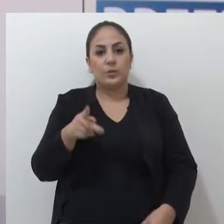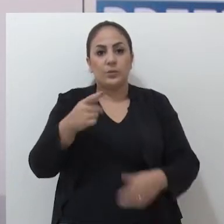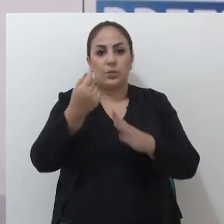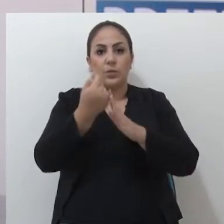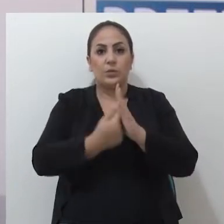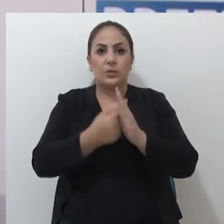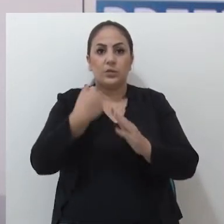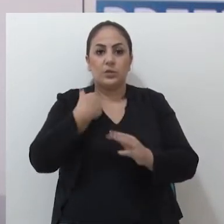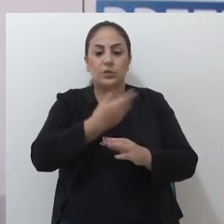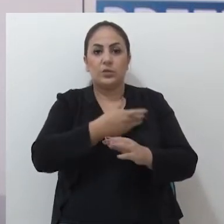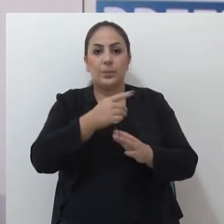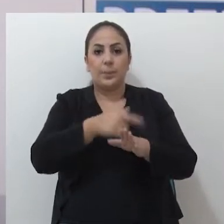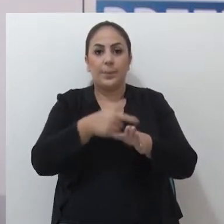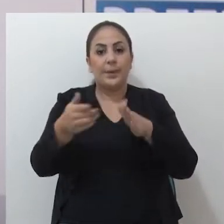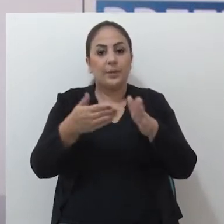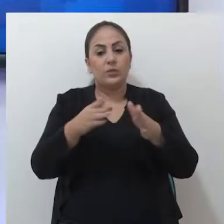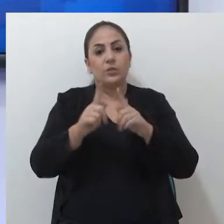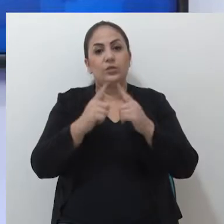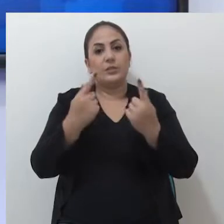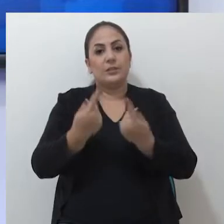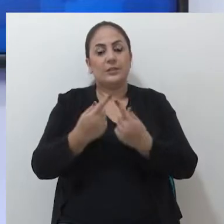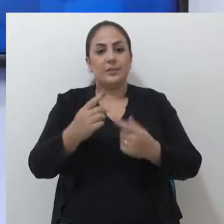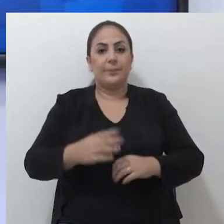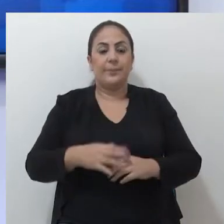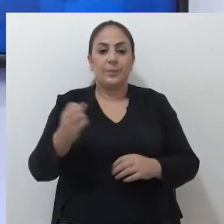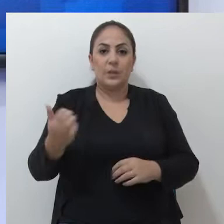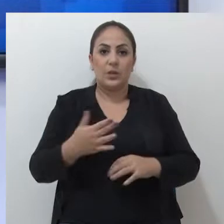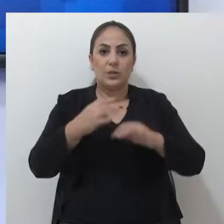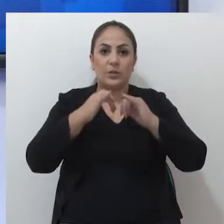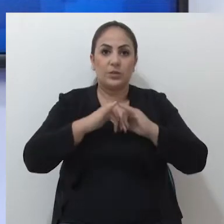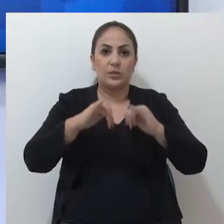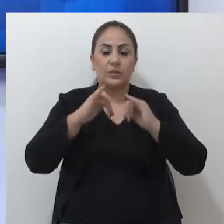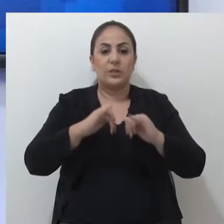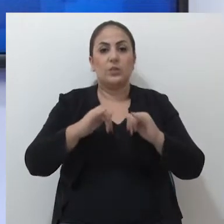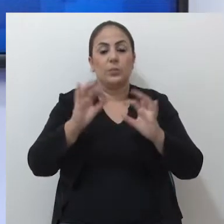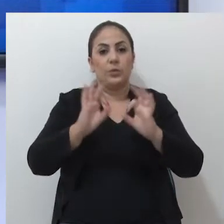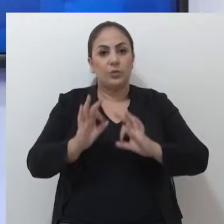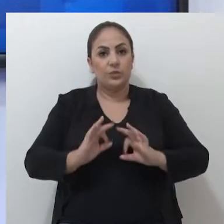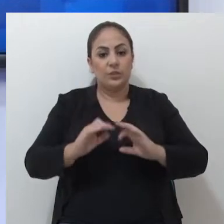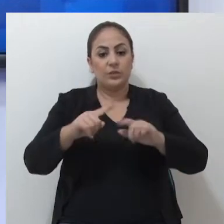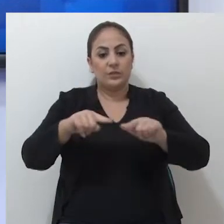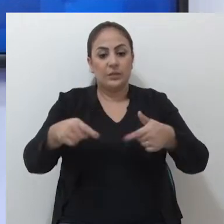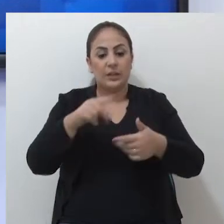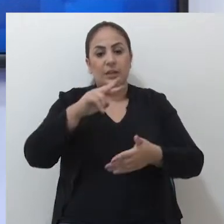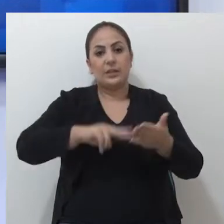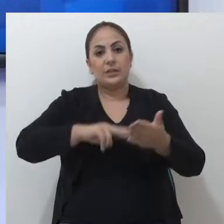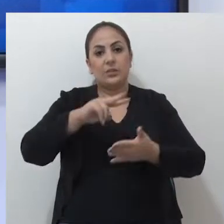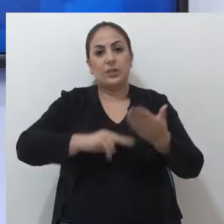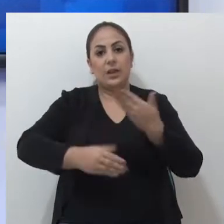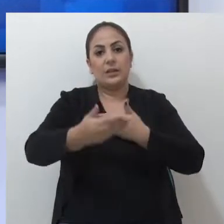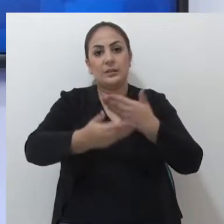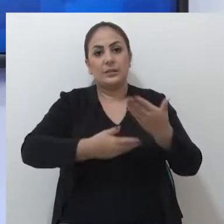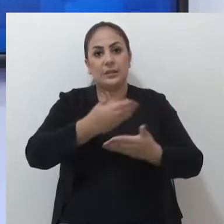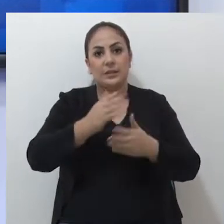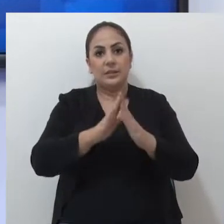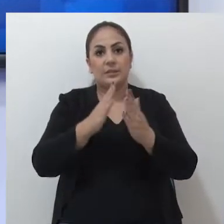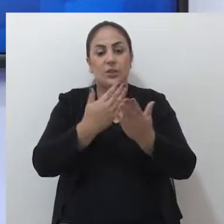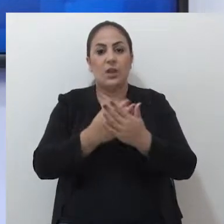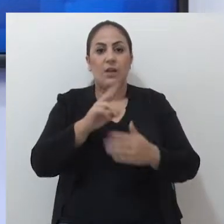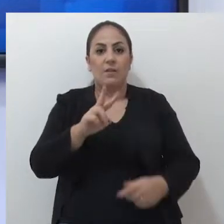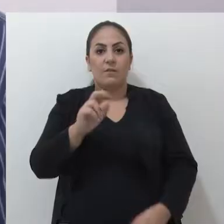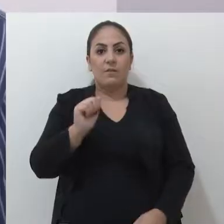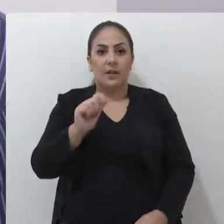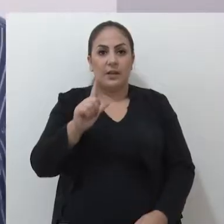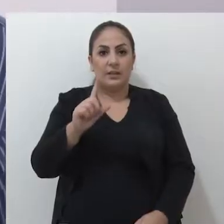concursados no nosso período de gestão. Nova edição do projeto Gabinete da Leitura contempla a escola Valdemar